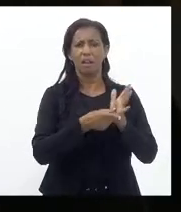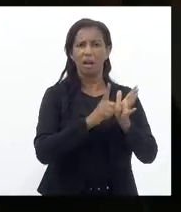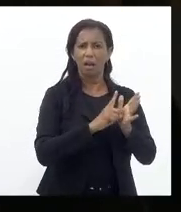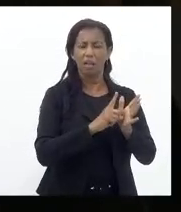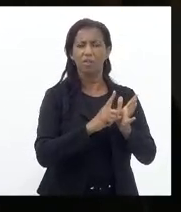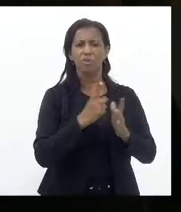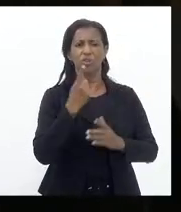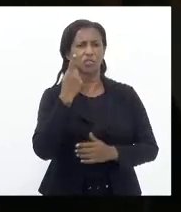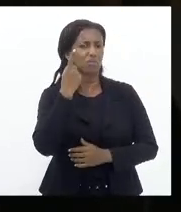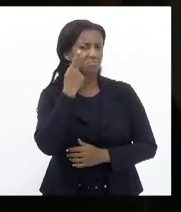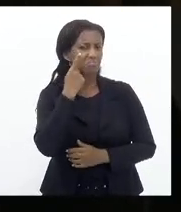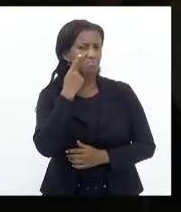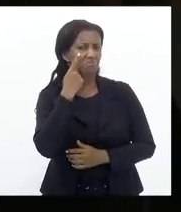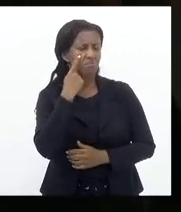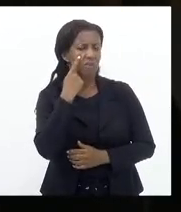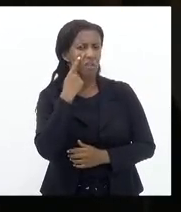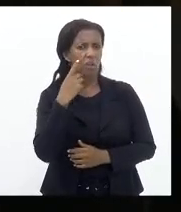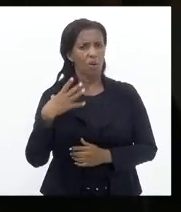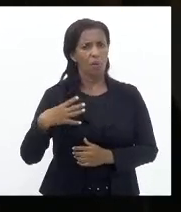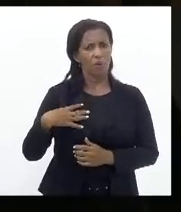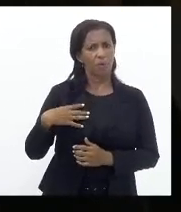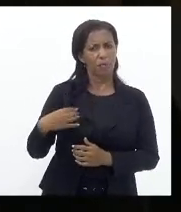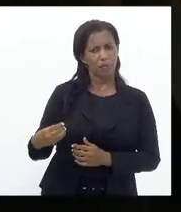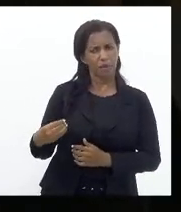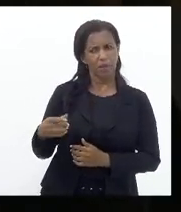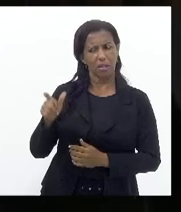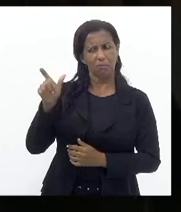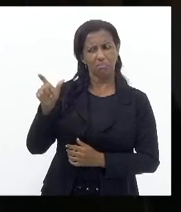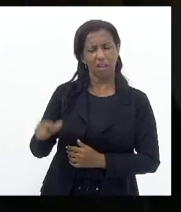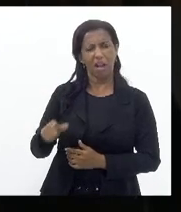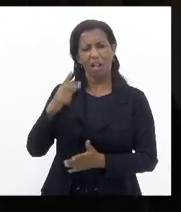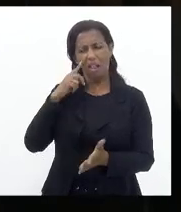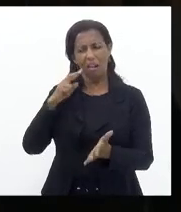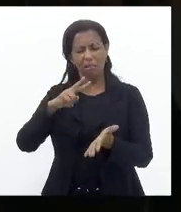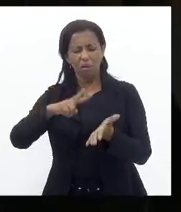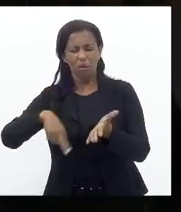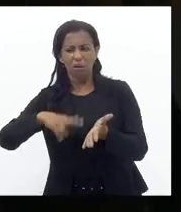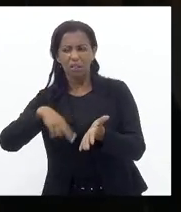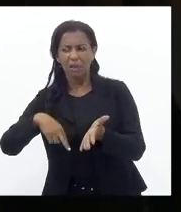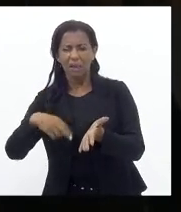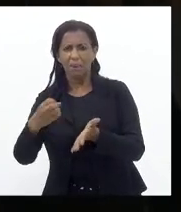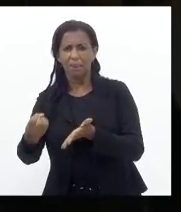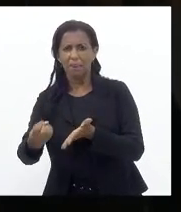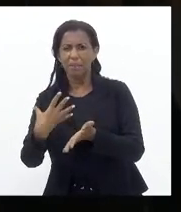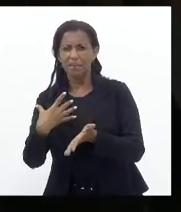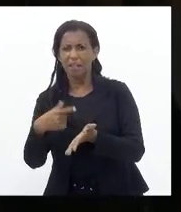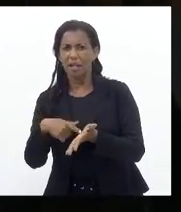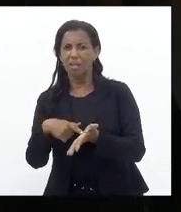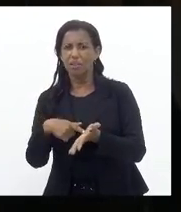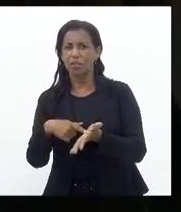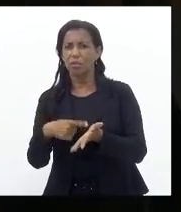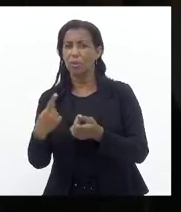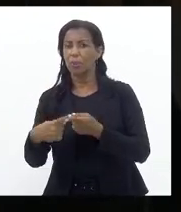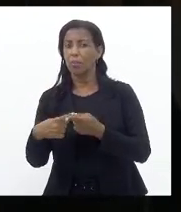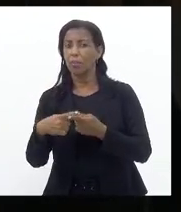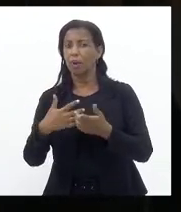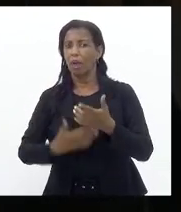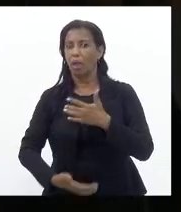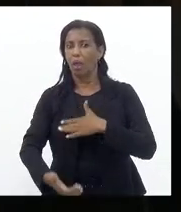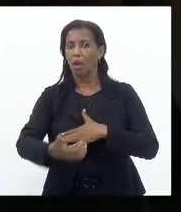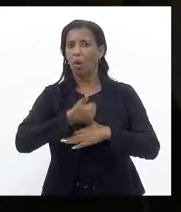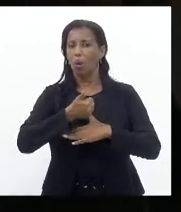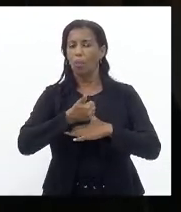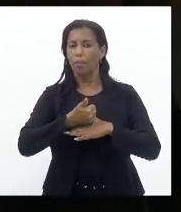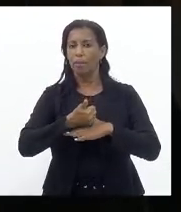checado Com as minhas filhas A veracidade Da mensagem recebida Porque se tratava De um golpe E eu